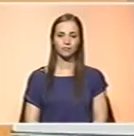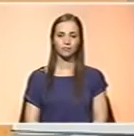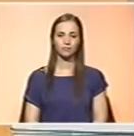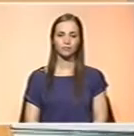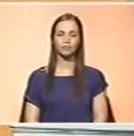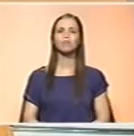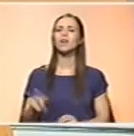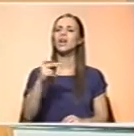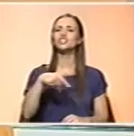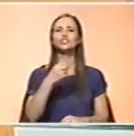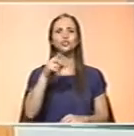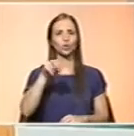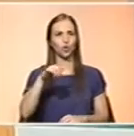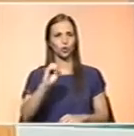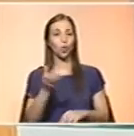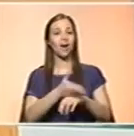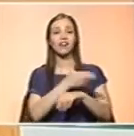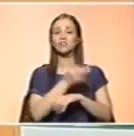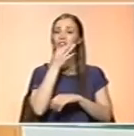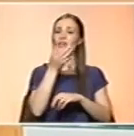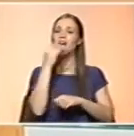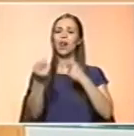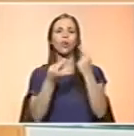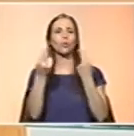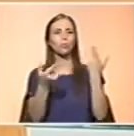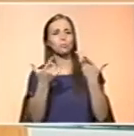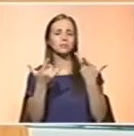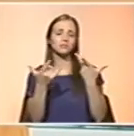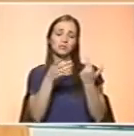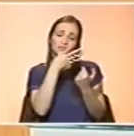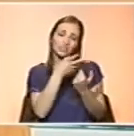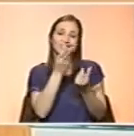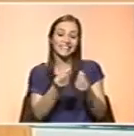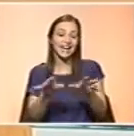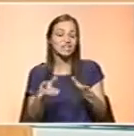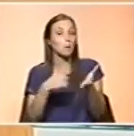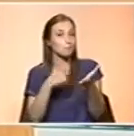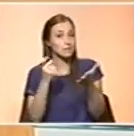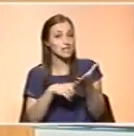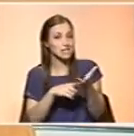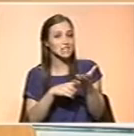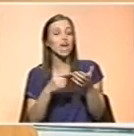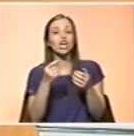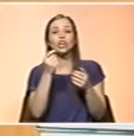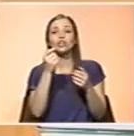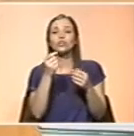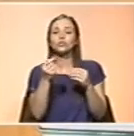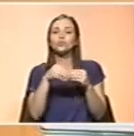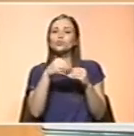António Guerra, queria ainda, antes de falarmos de algumas exceções, como disse há pouco, de crianças que precisarão de suplementos ou de